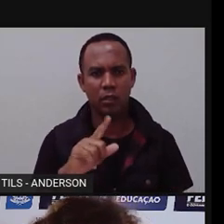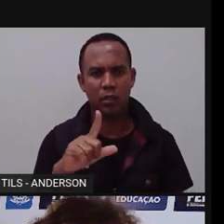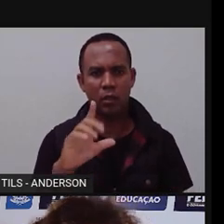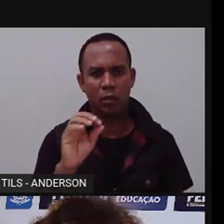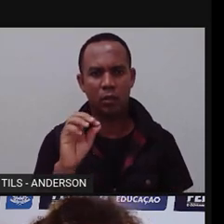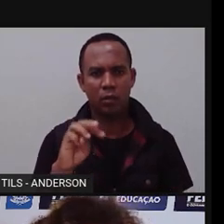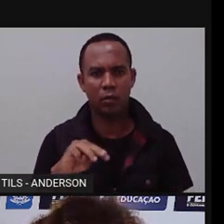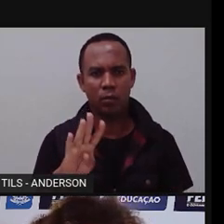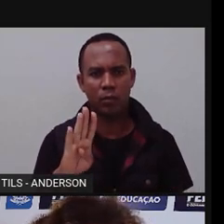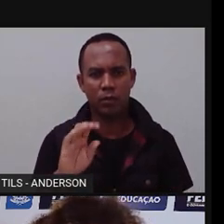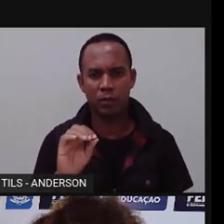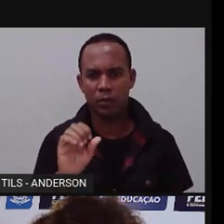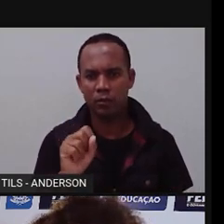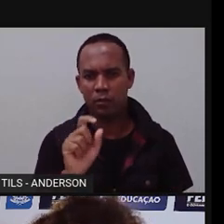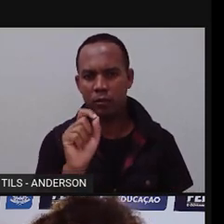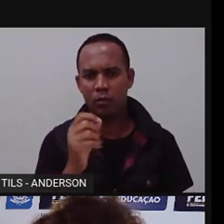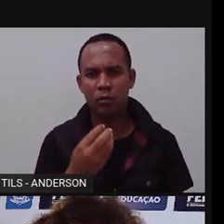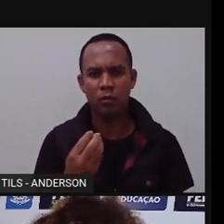fotografia nessa época.